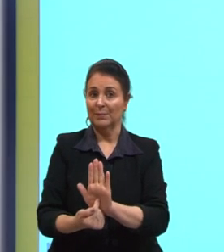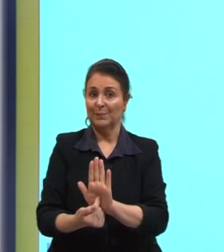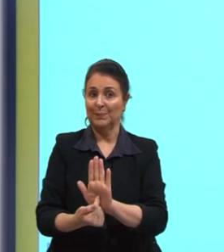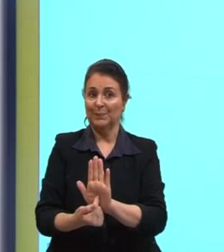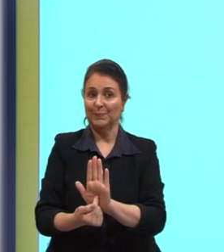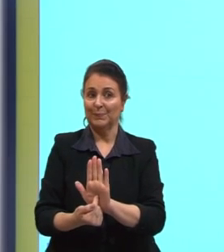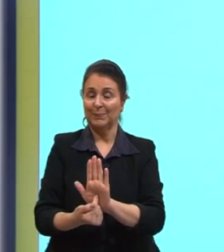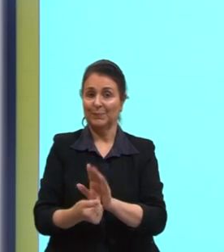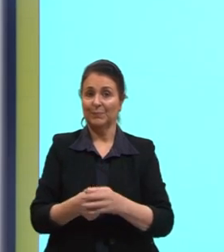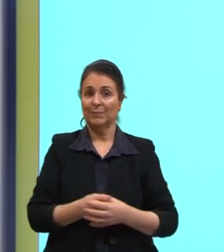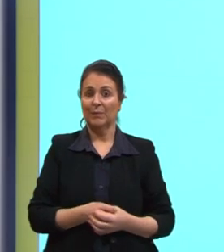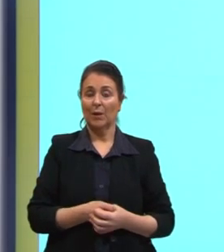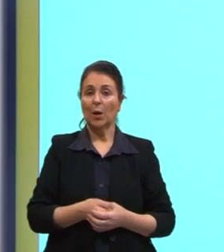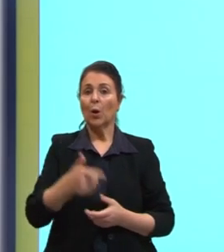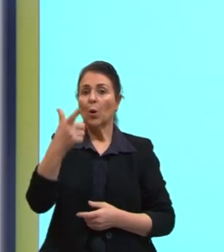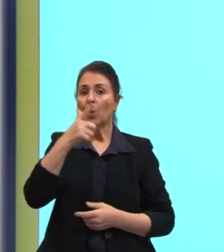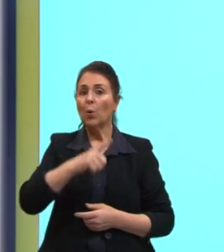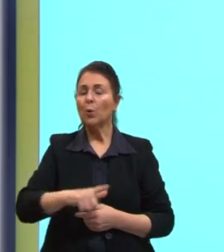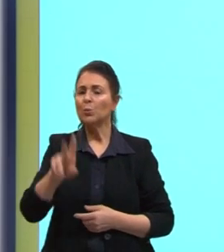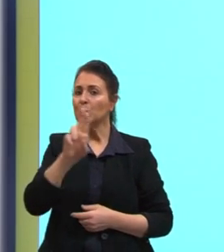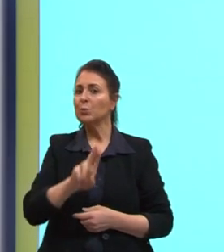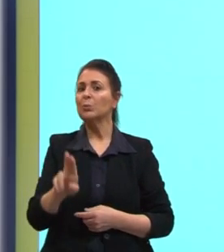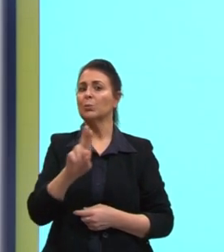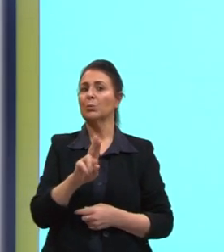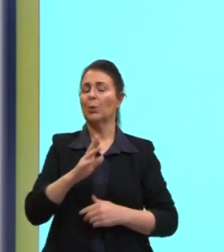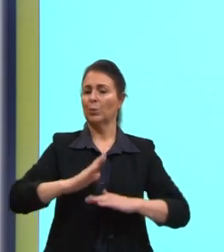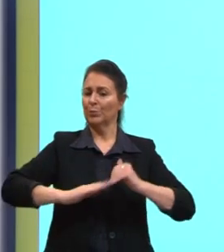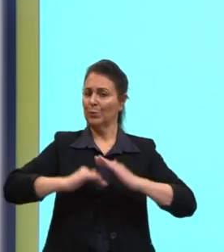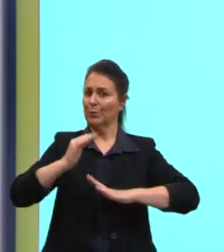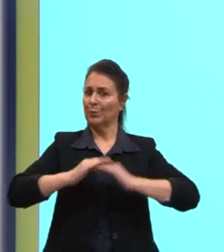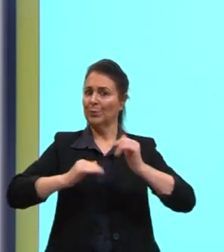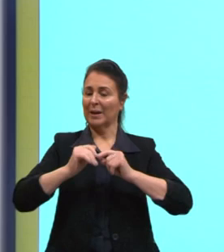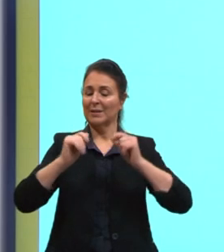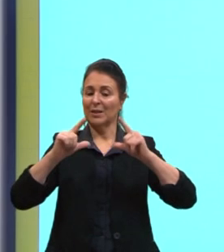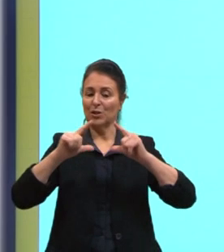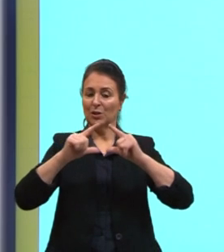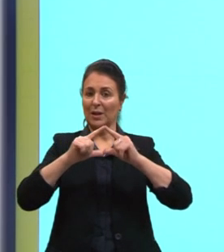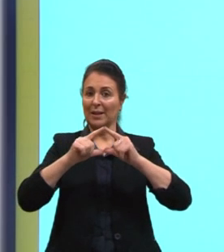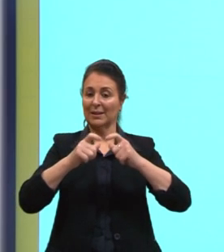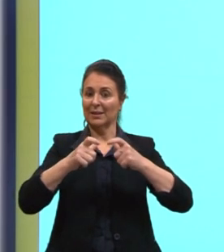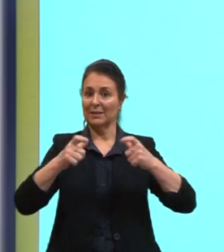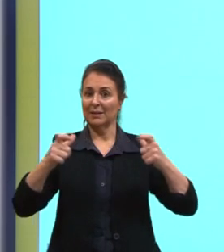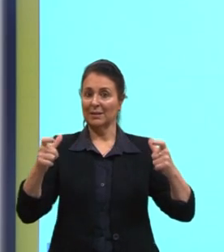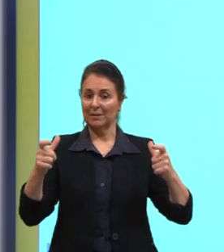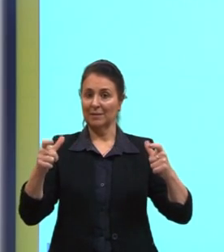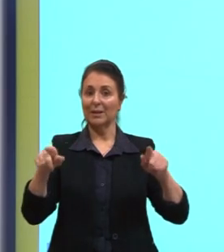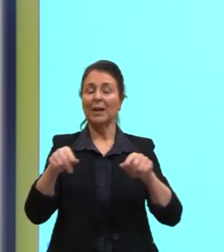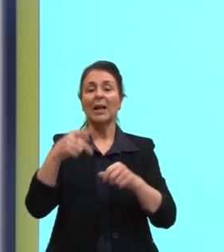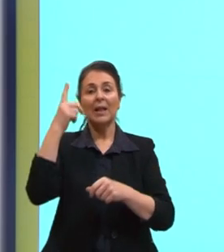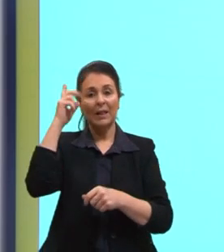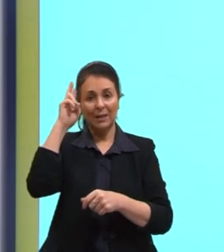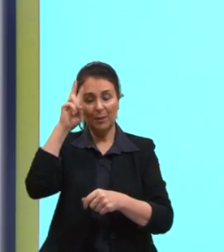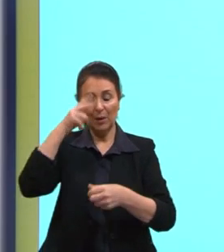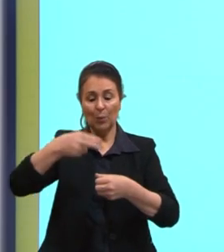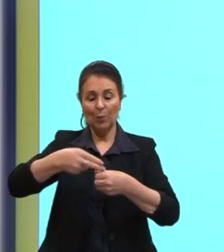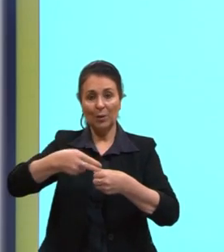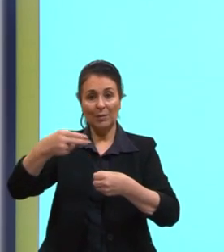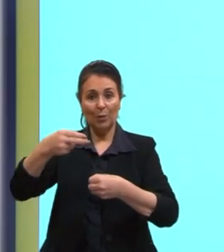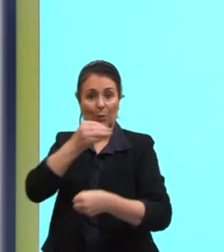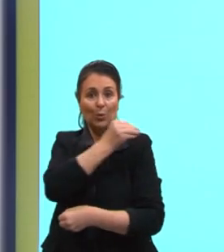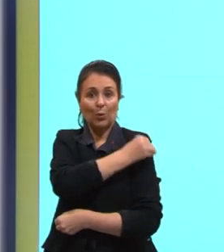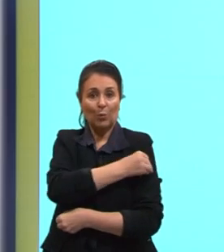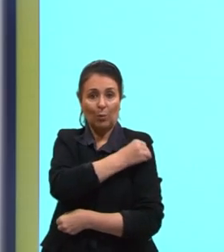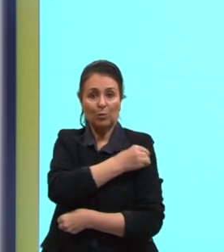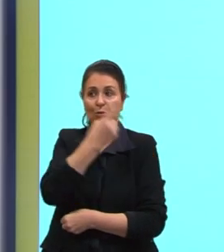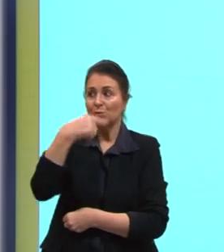Bom, então, outra aplicação dessa dilatação que acontece é a dilatação da gasolina e do álcool, que a gente, quando